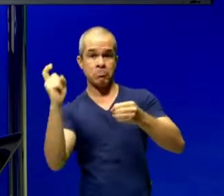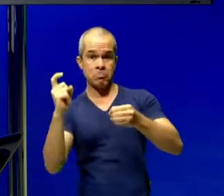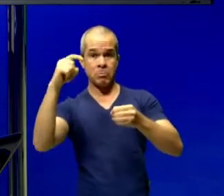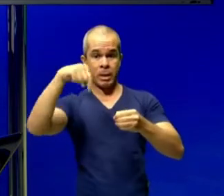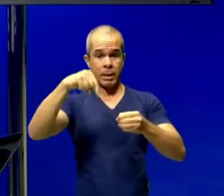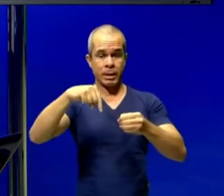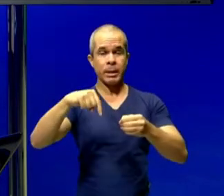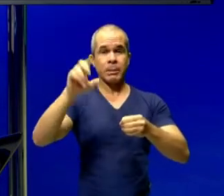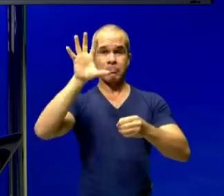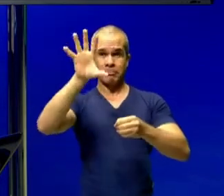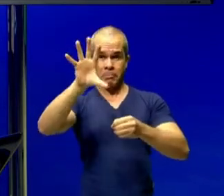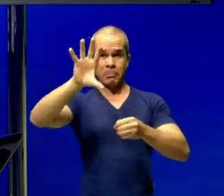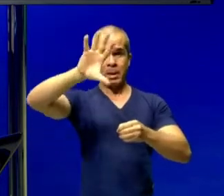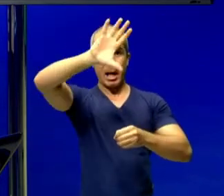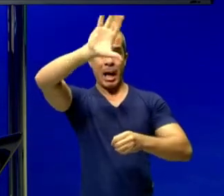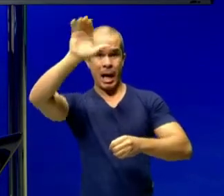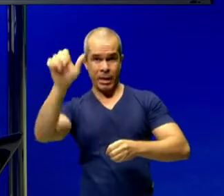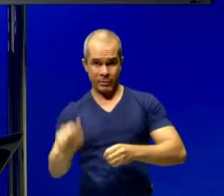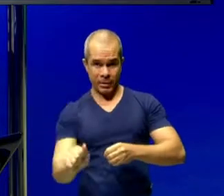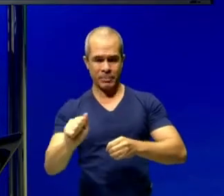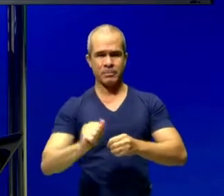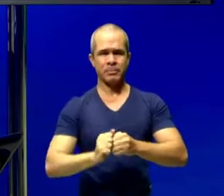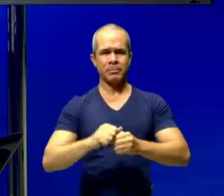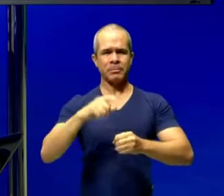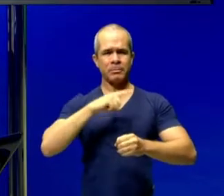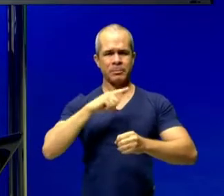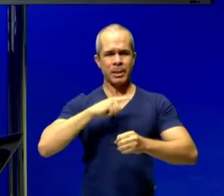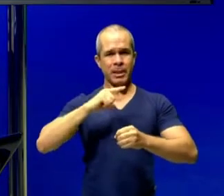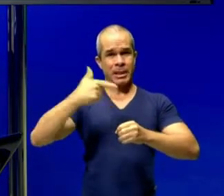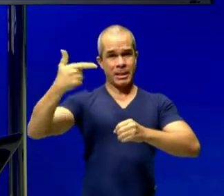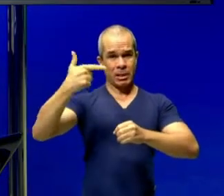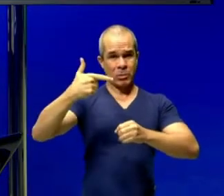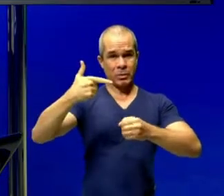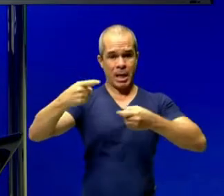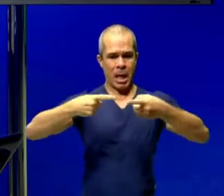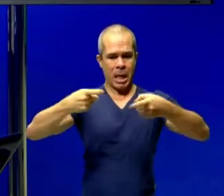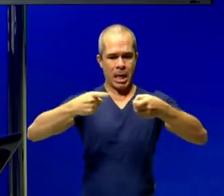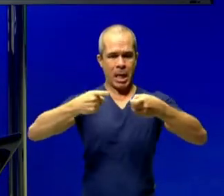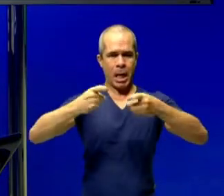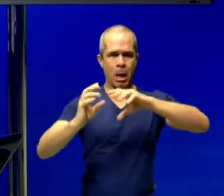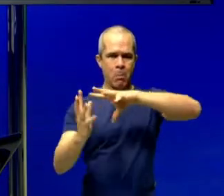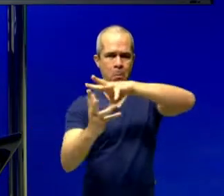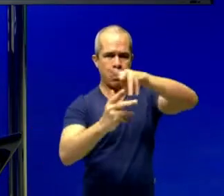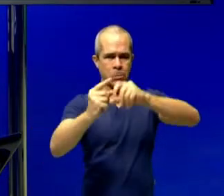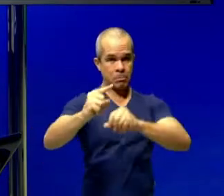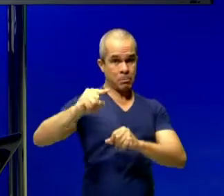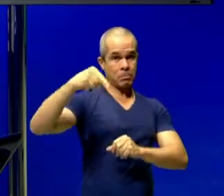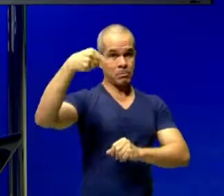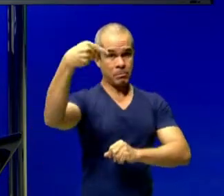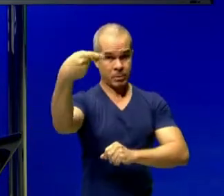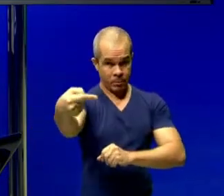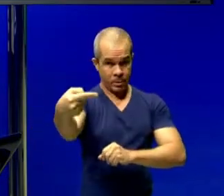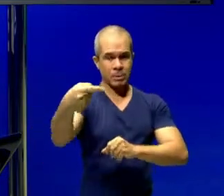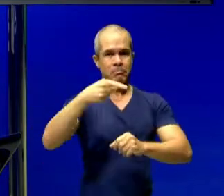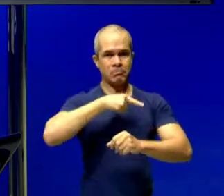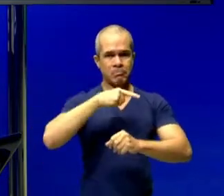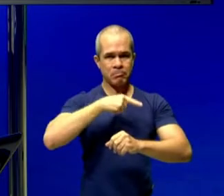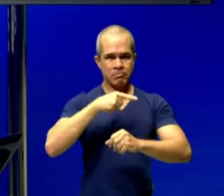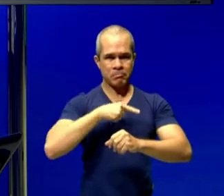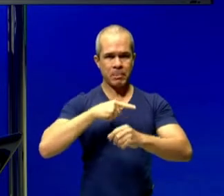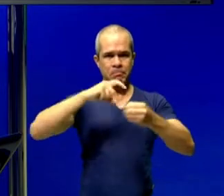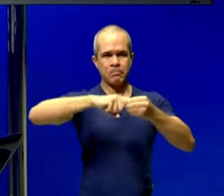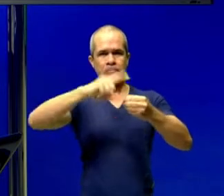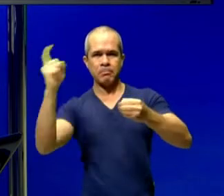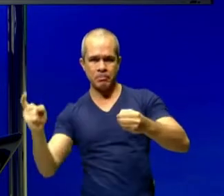na África, ela se intensifica no pós-segunda guerra mundial. Aquilo que nós chamamos na história como